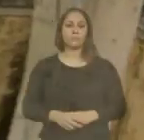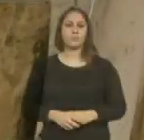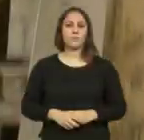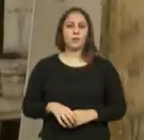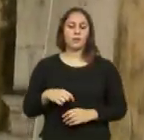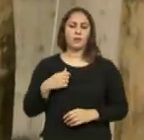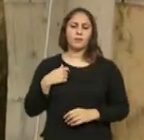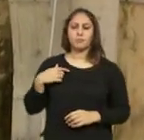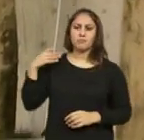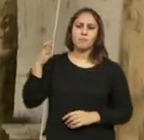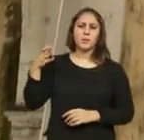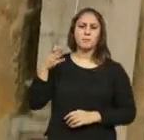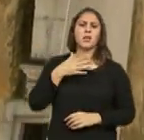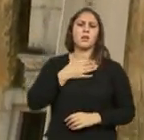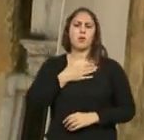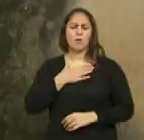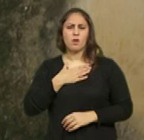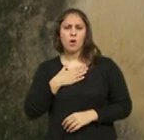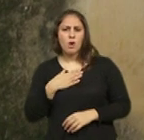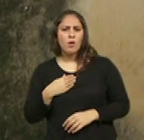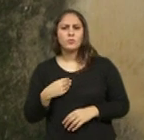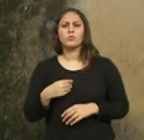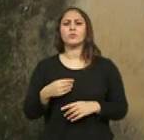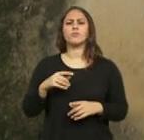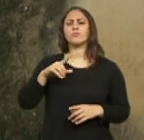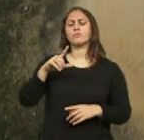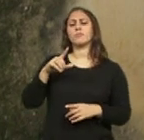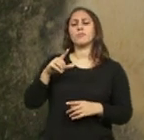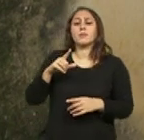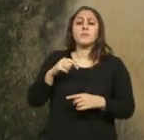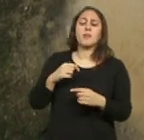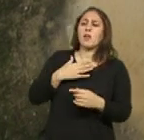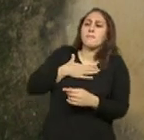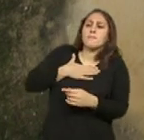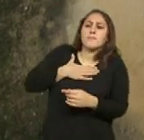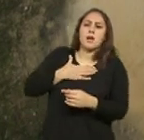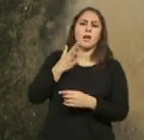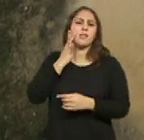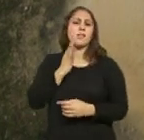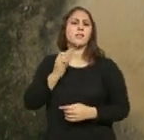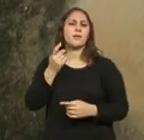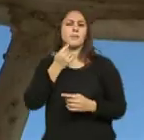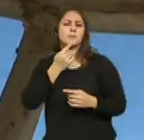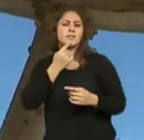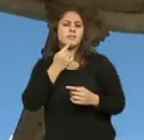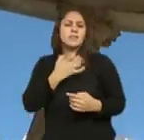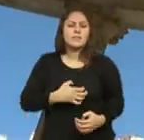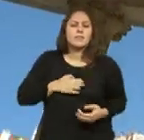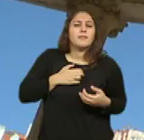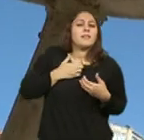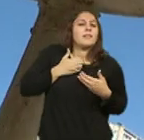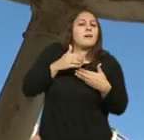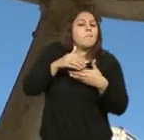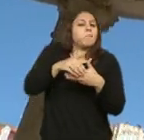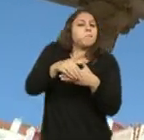Gosto de vir aqui, gosto de tentar perceber esta carga simbólica tão